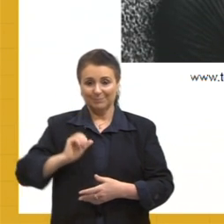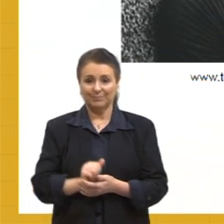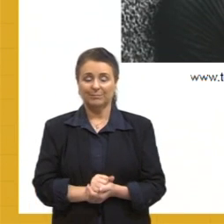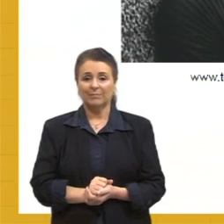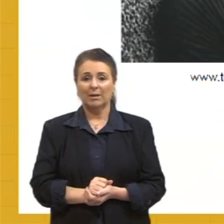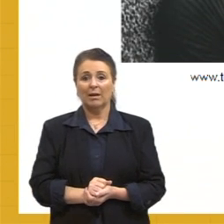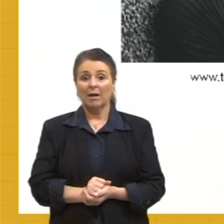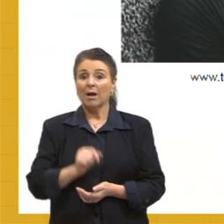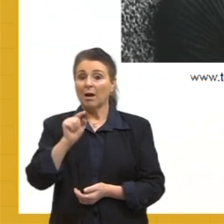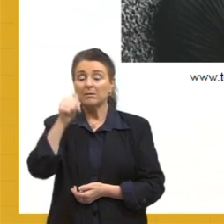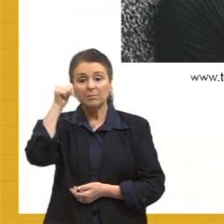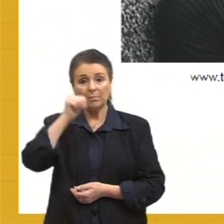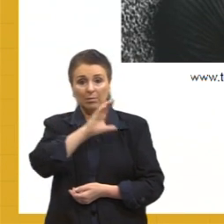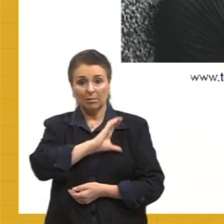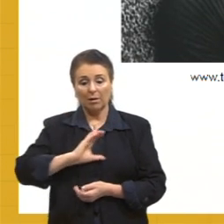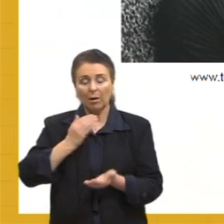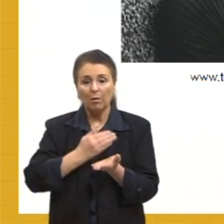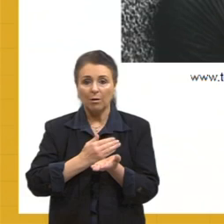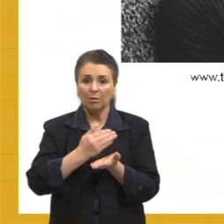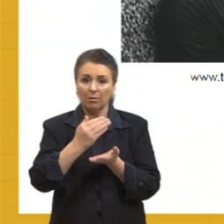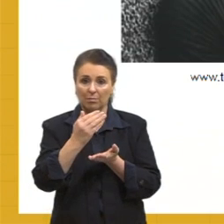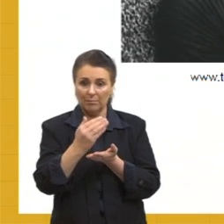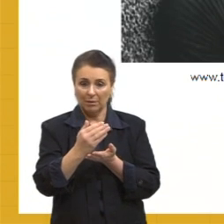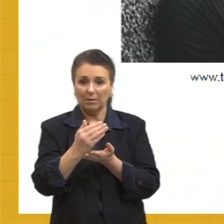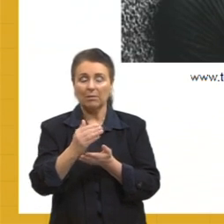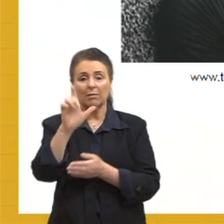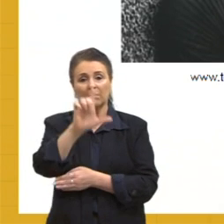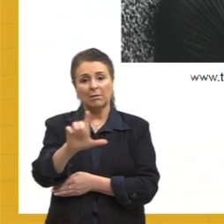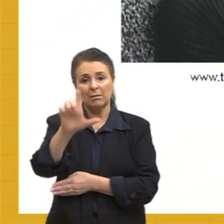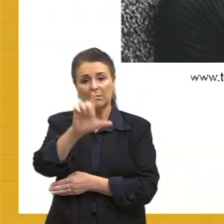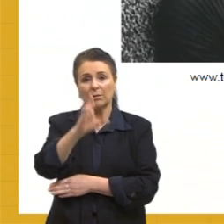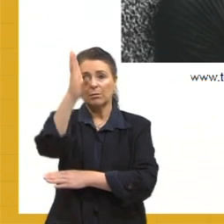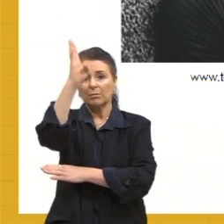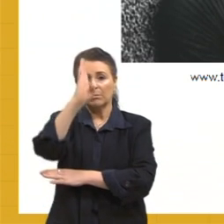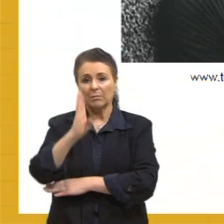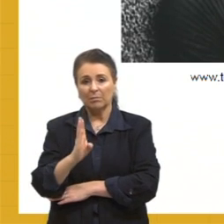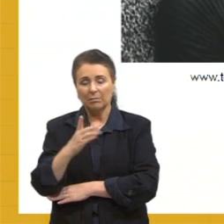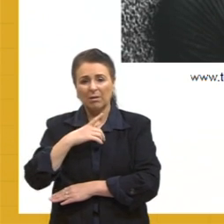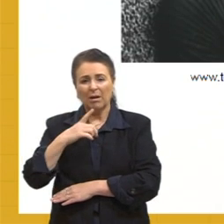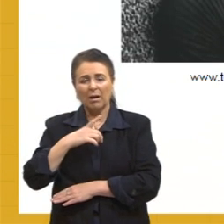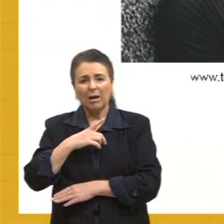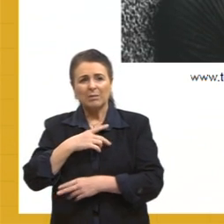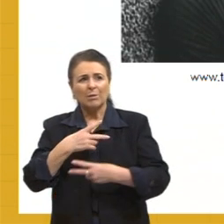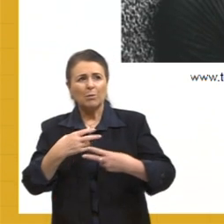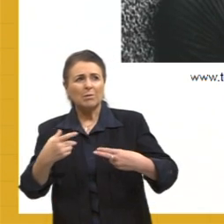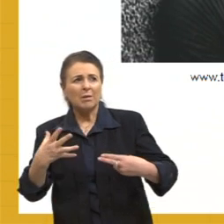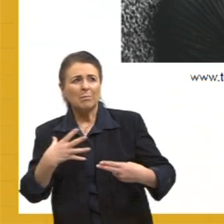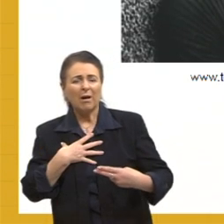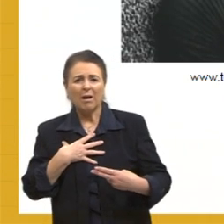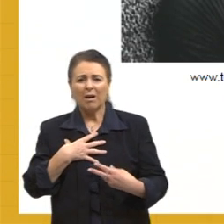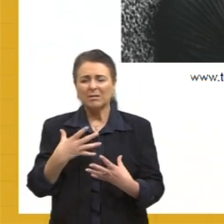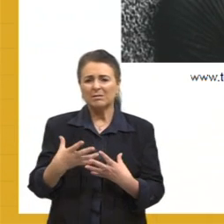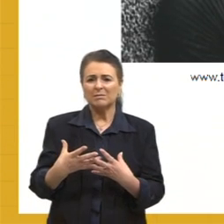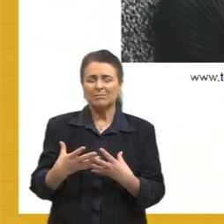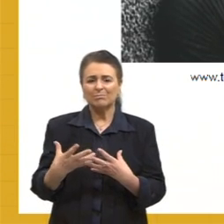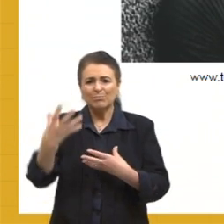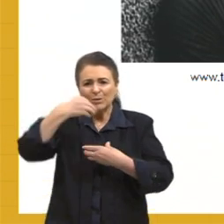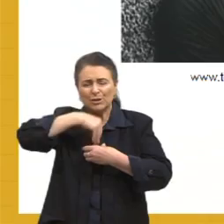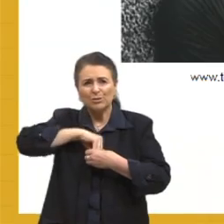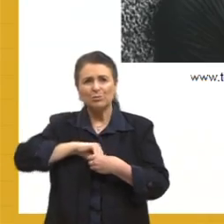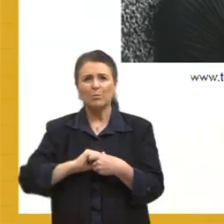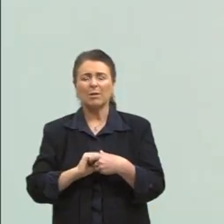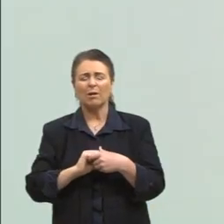Clarice Lispector inaugura na literatura brasileira esse viés mais intimista, essa preocupação